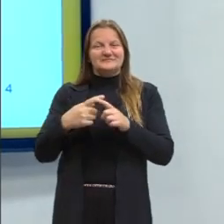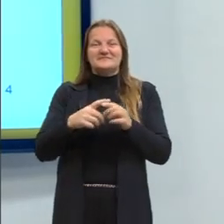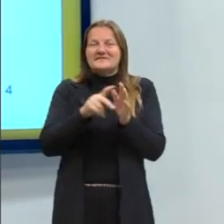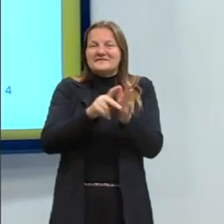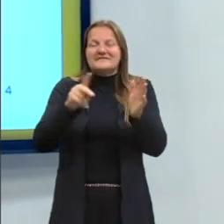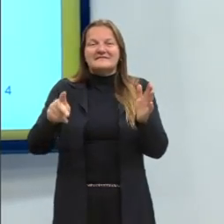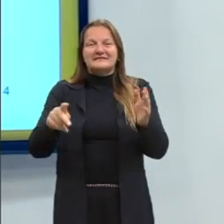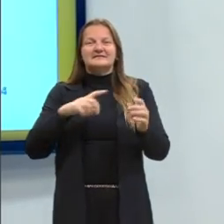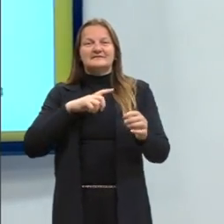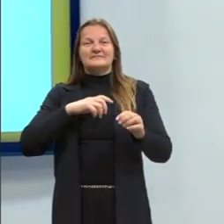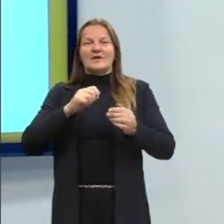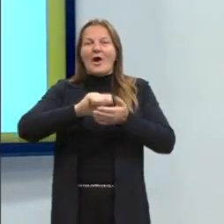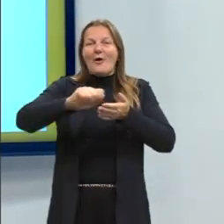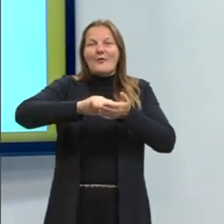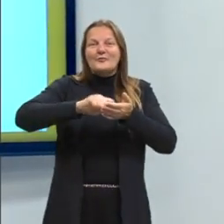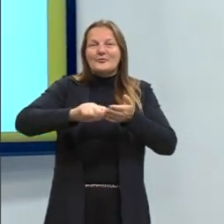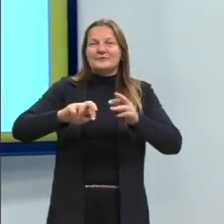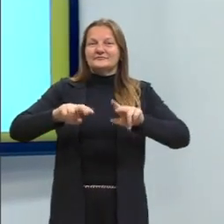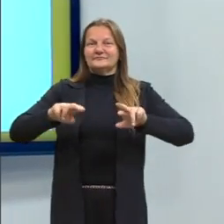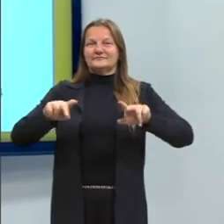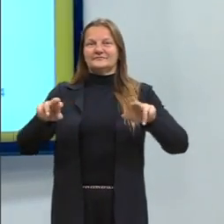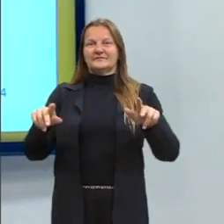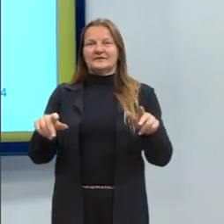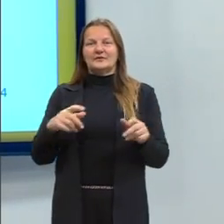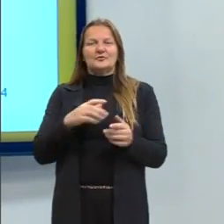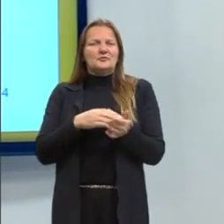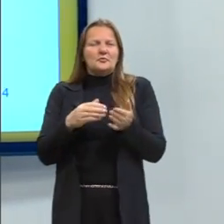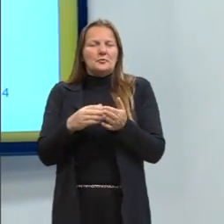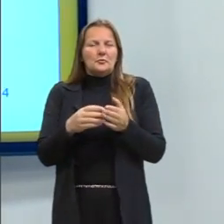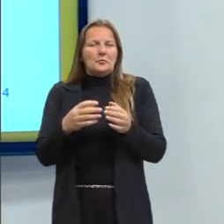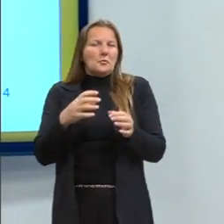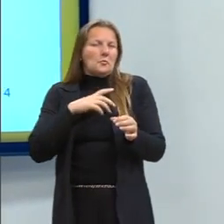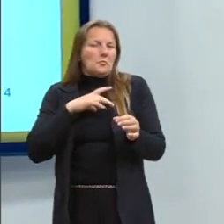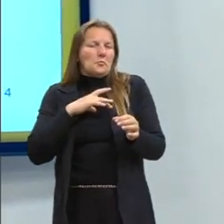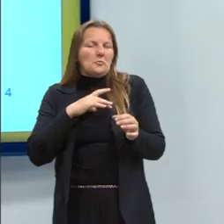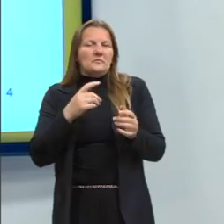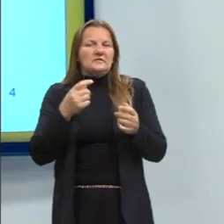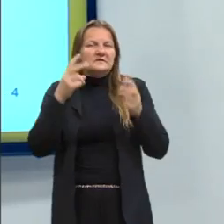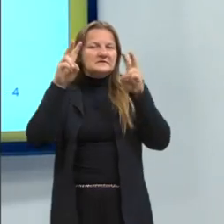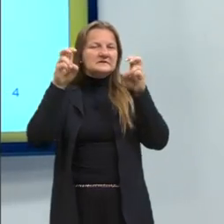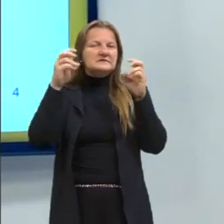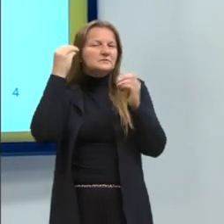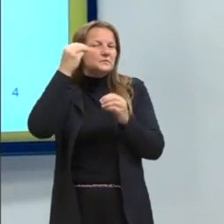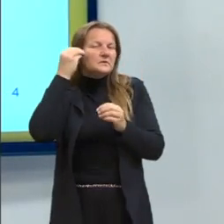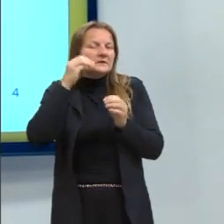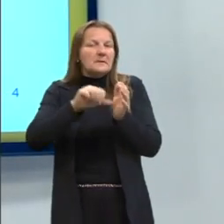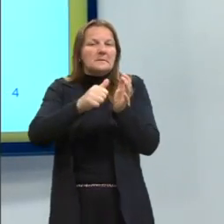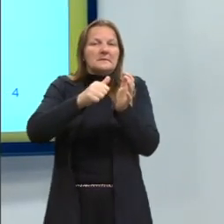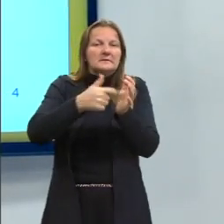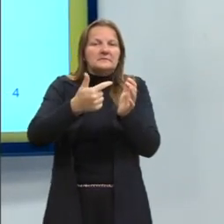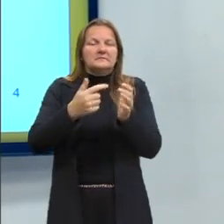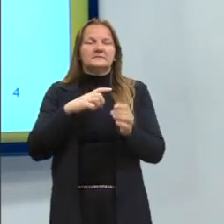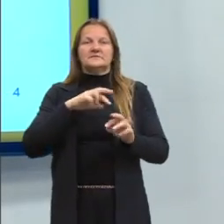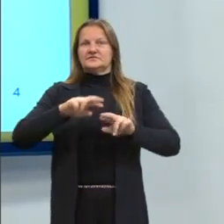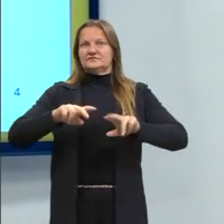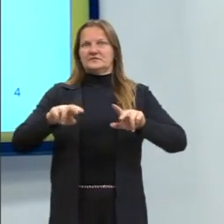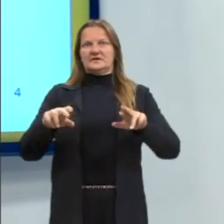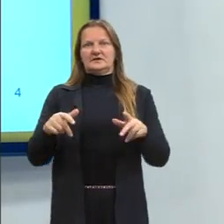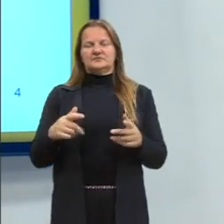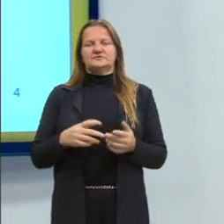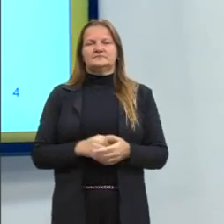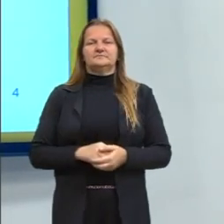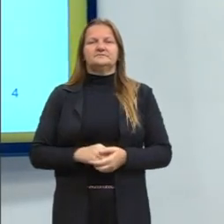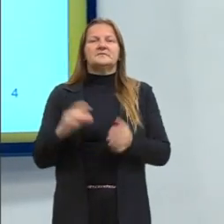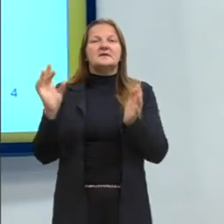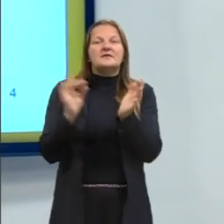maturidade no qual os autores, eles não são mais tão apegados lá com aquela primeira geração. Eles já estão ali consolidados